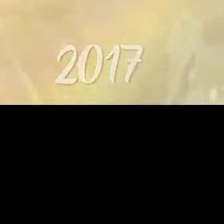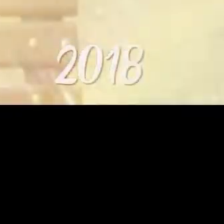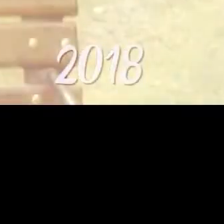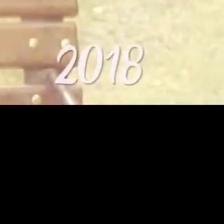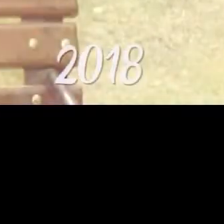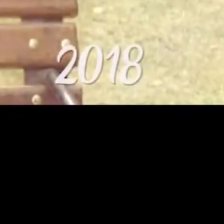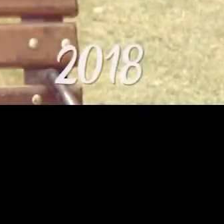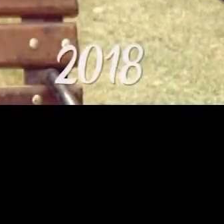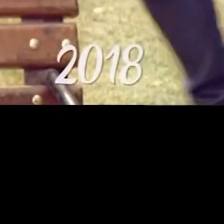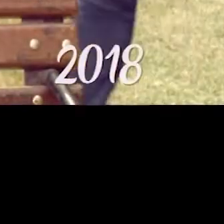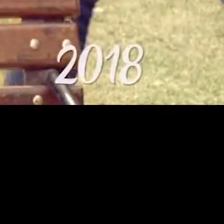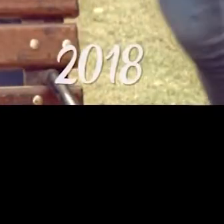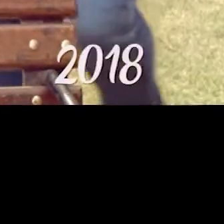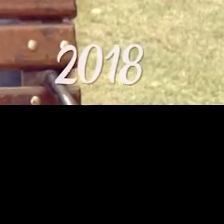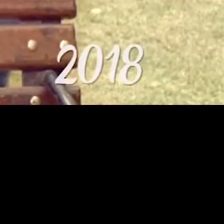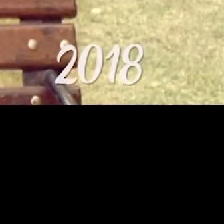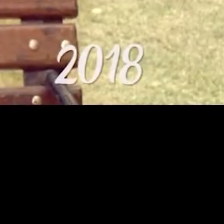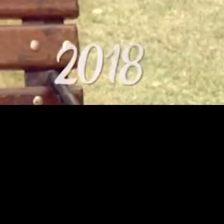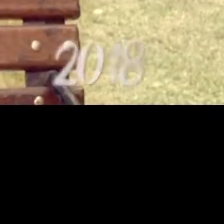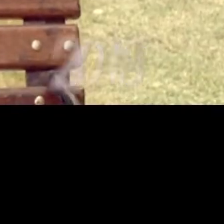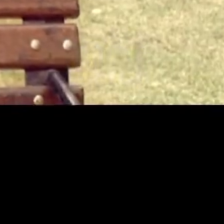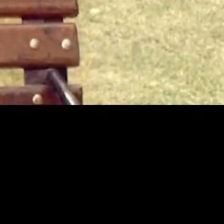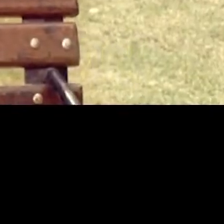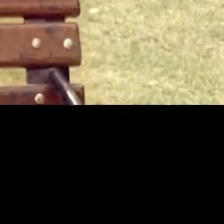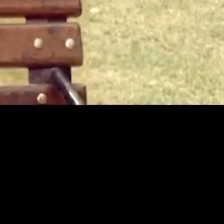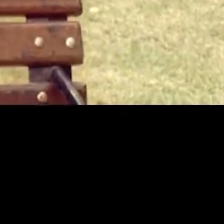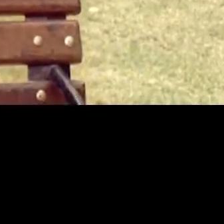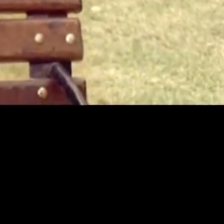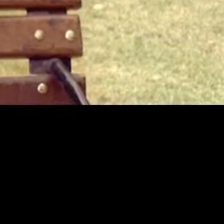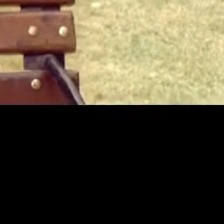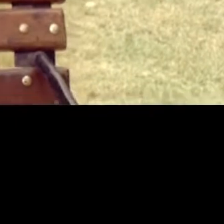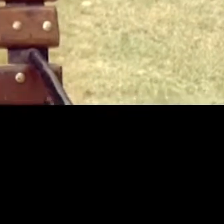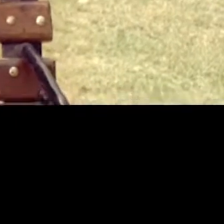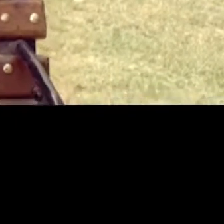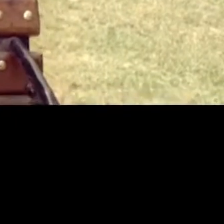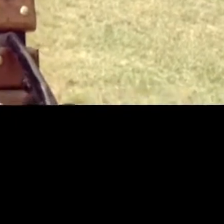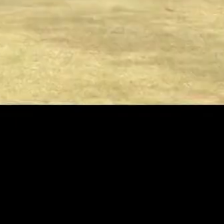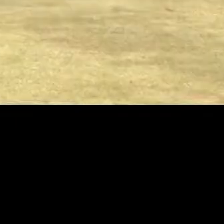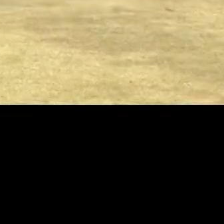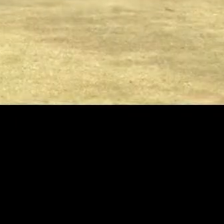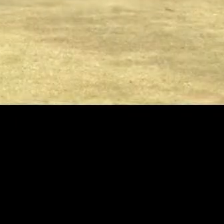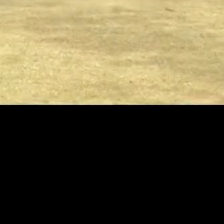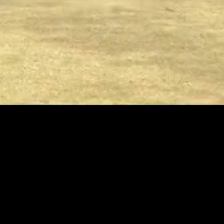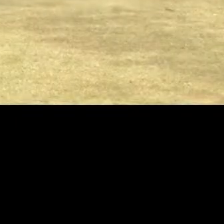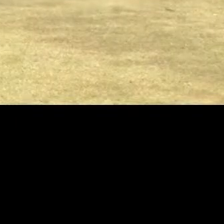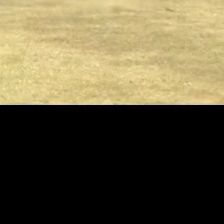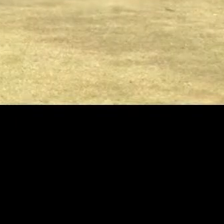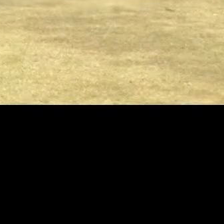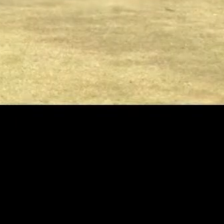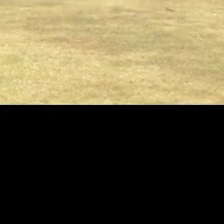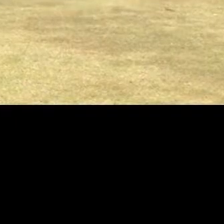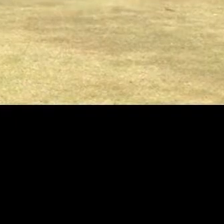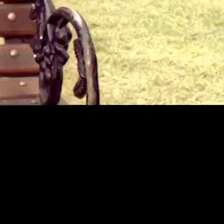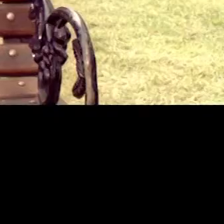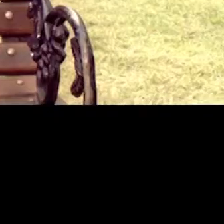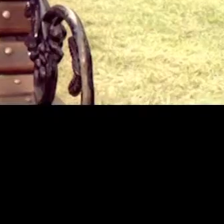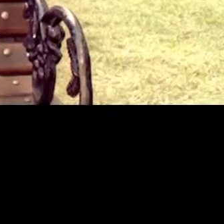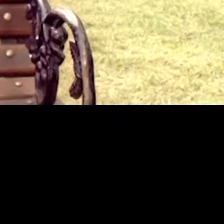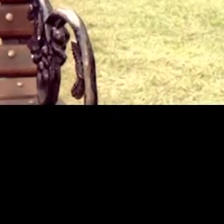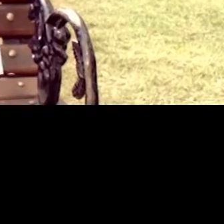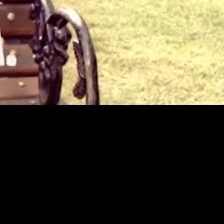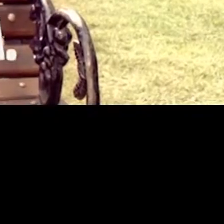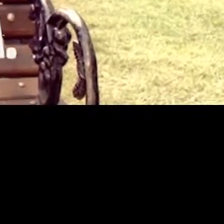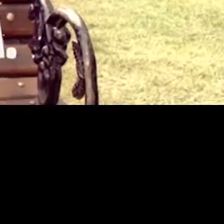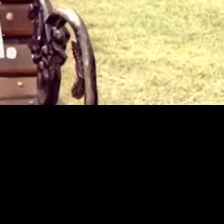amamentar o meu filho até os dois anos de idade ou mais, para que ele fique mais forte, mais saudável, mais resistente.